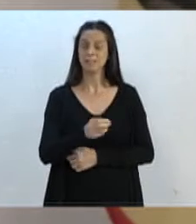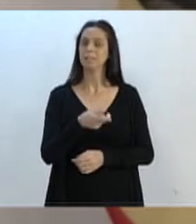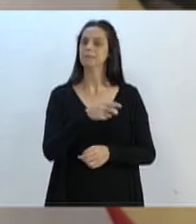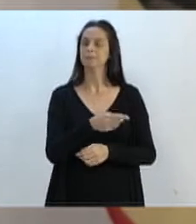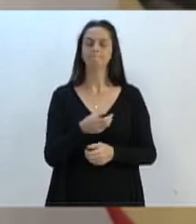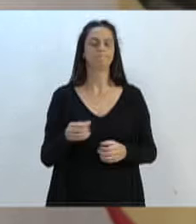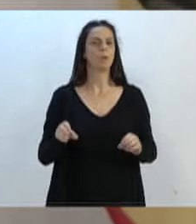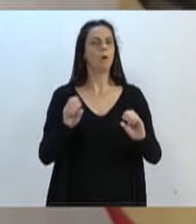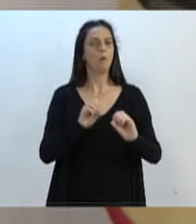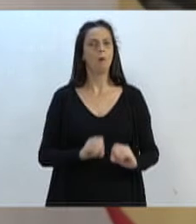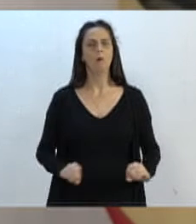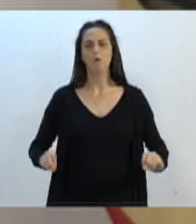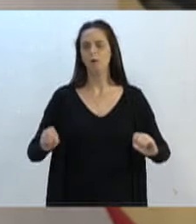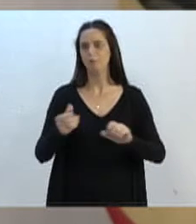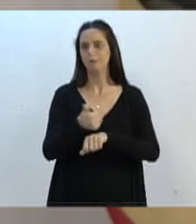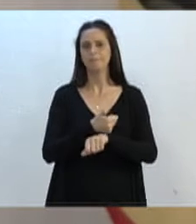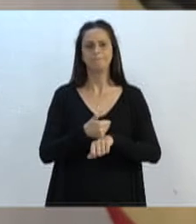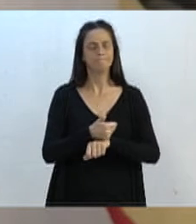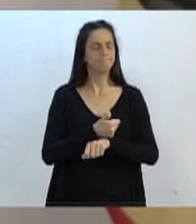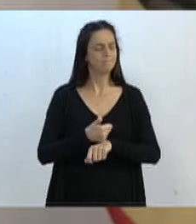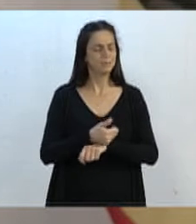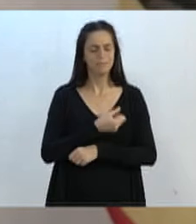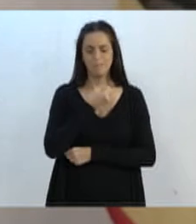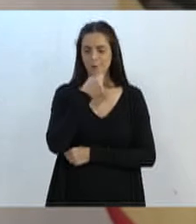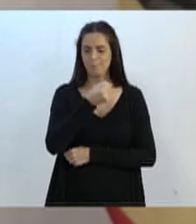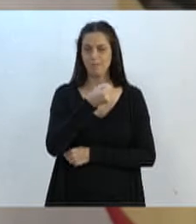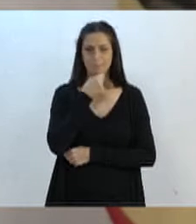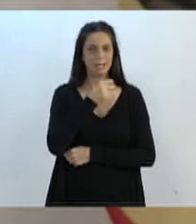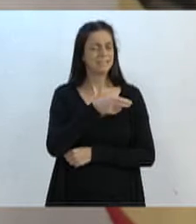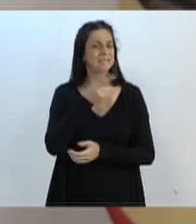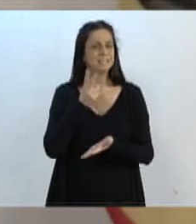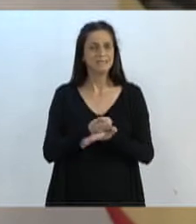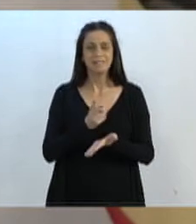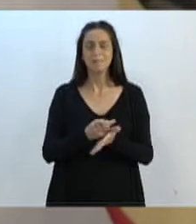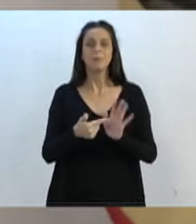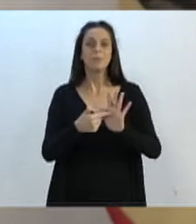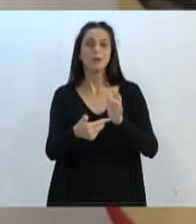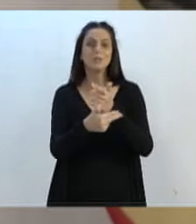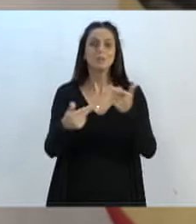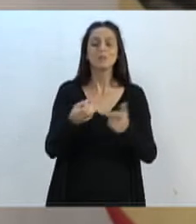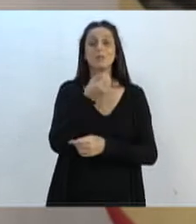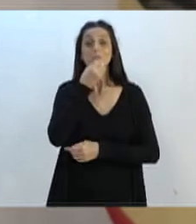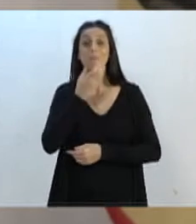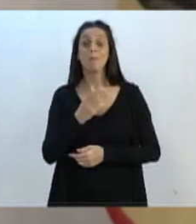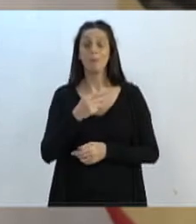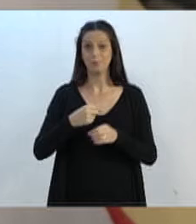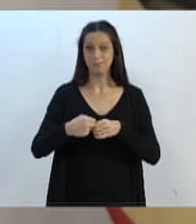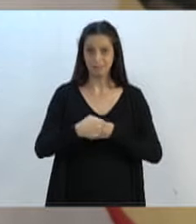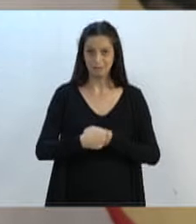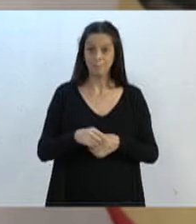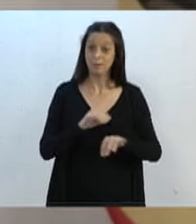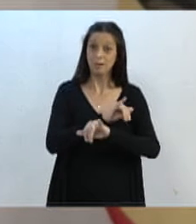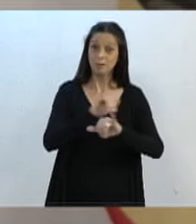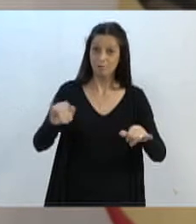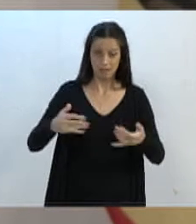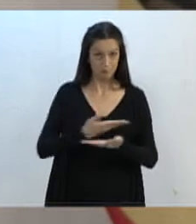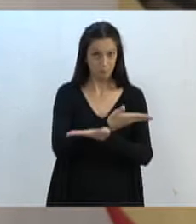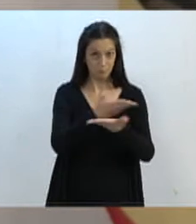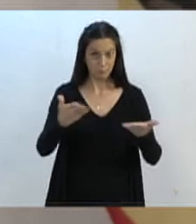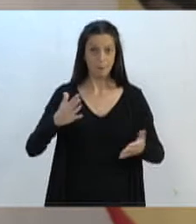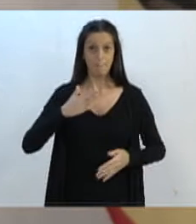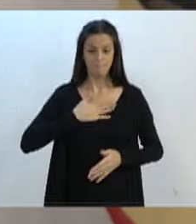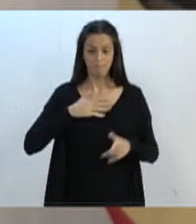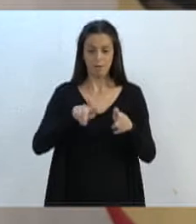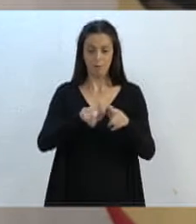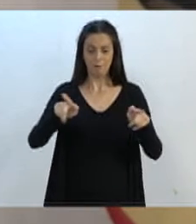mostrando algo de bom pela cidade. E também dizer às senhores, cada um de vocês, que o gabinete do